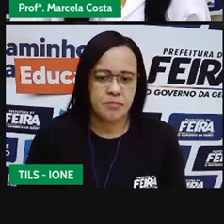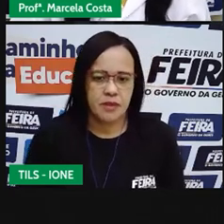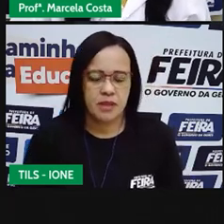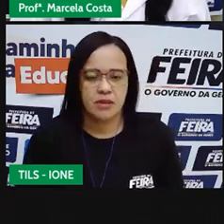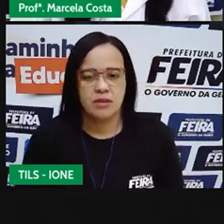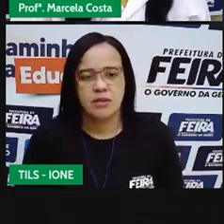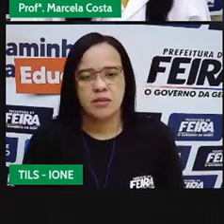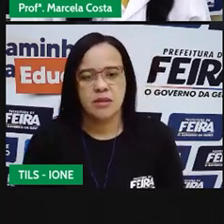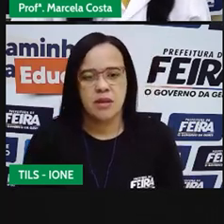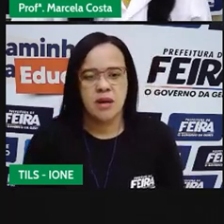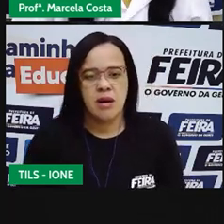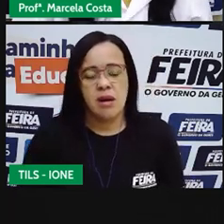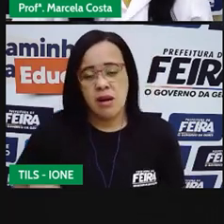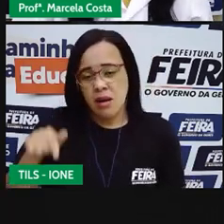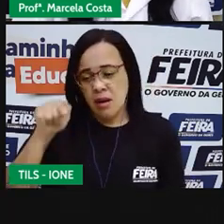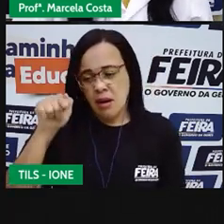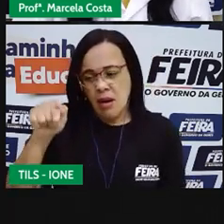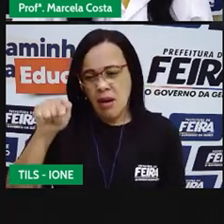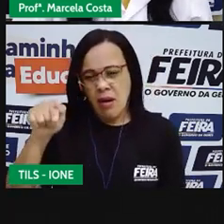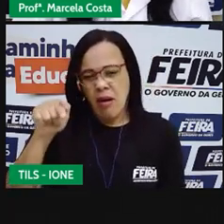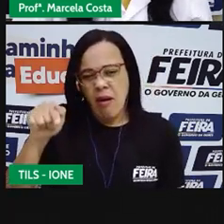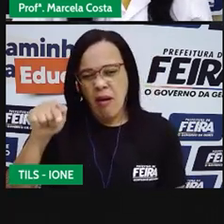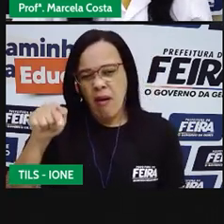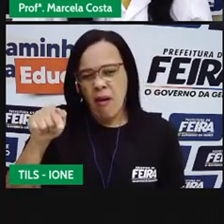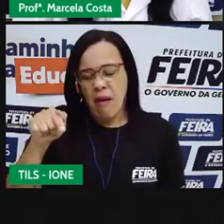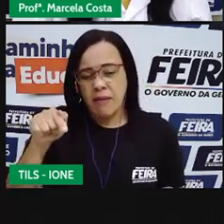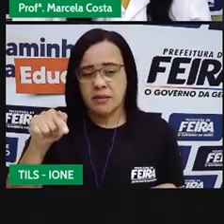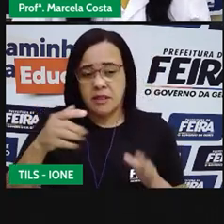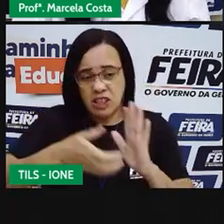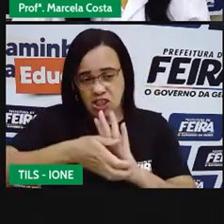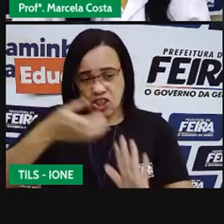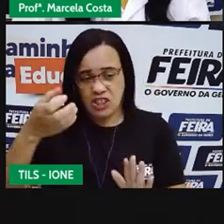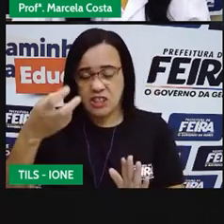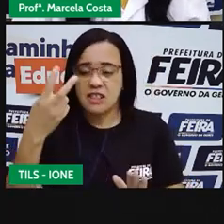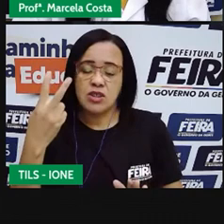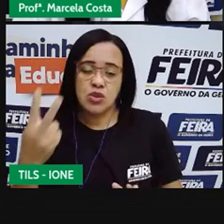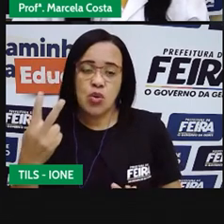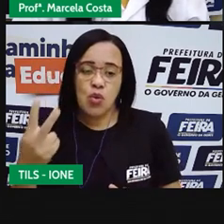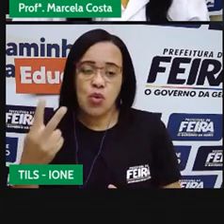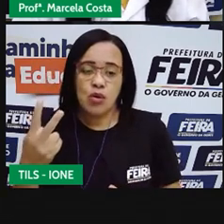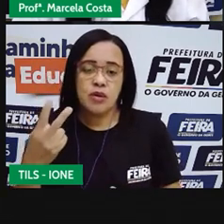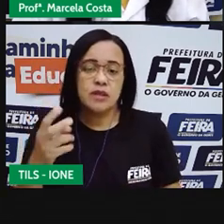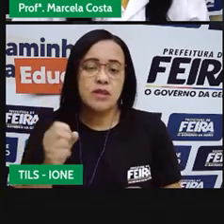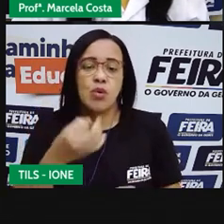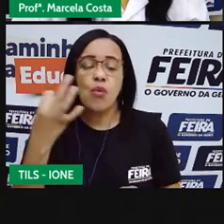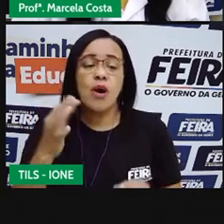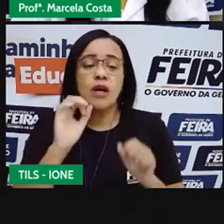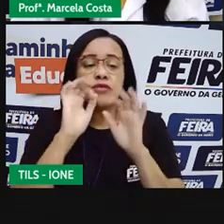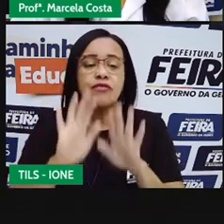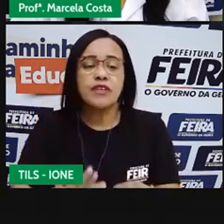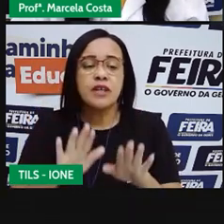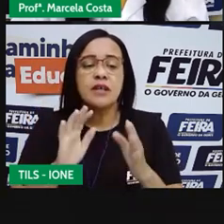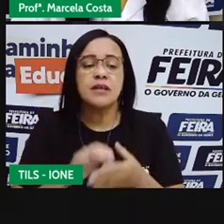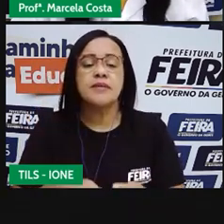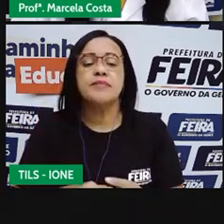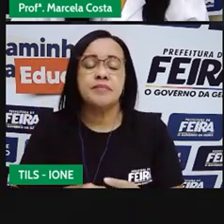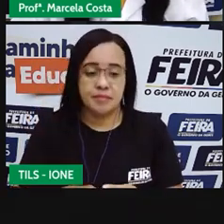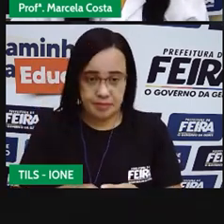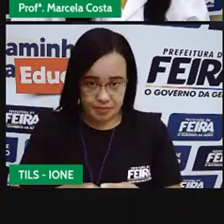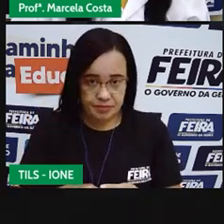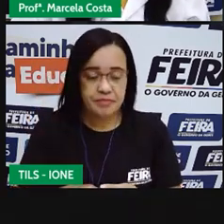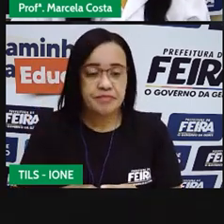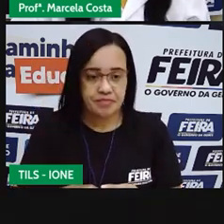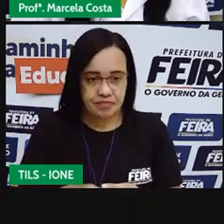7 menos 2 quanto aqui vai dar? vamos fazer os traçados aqui pra cantar